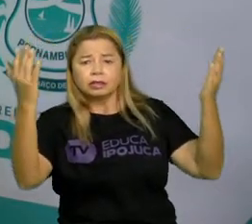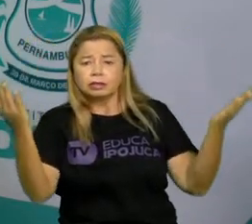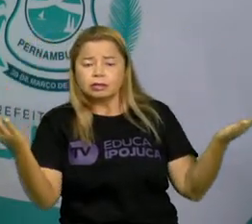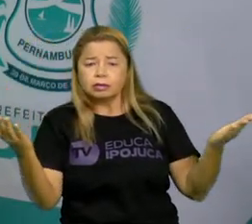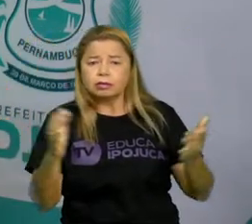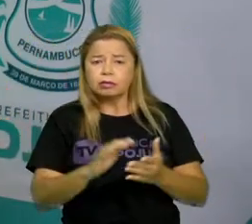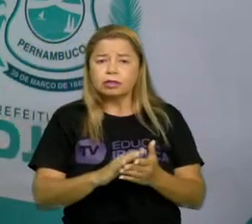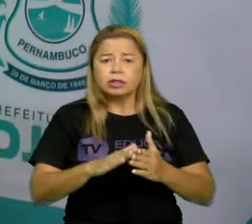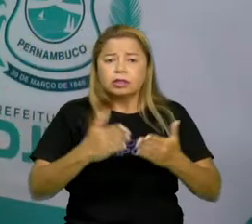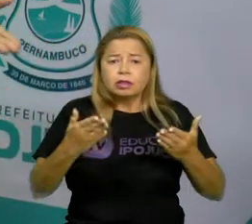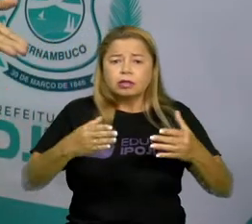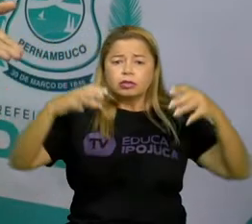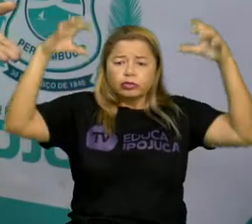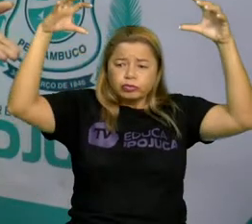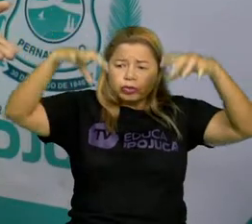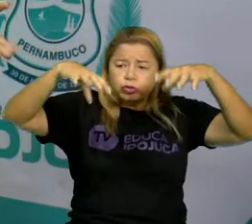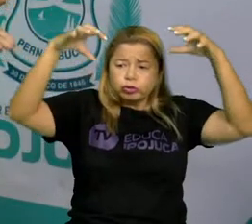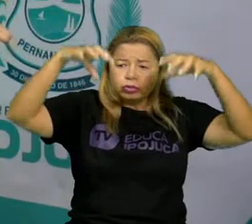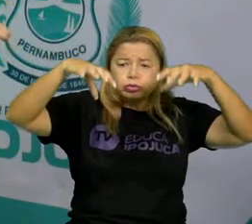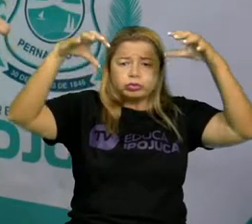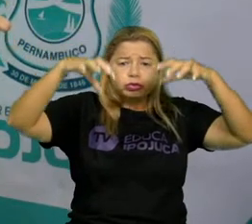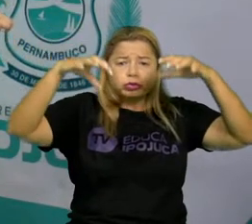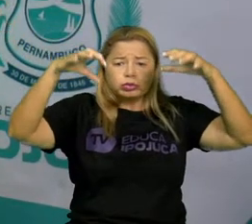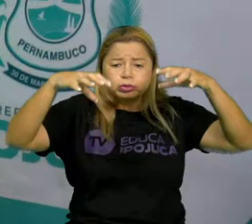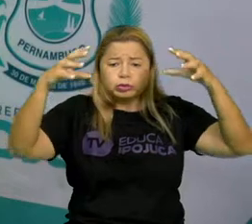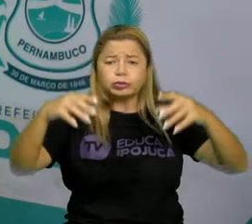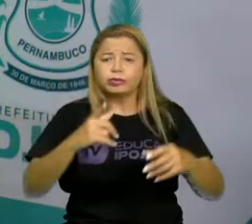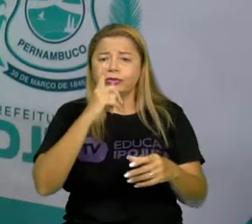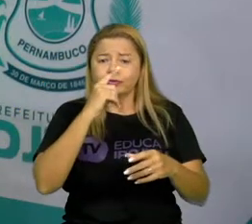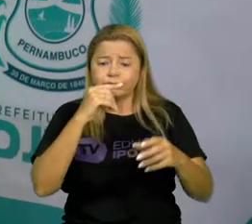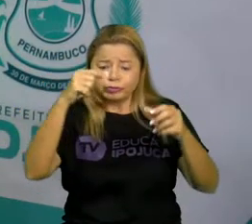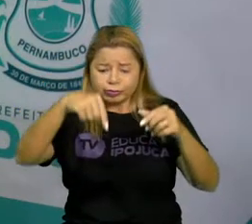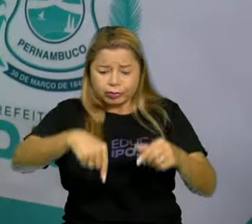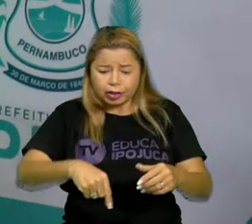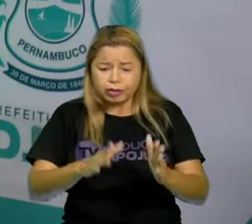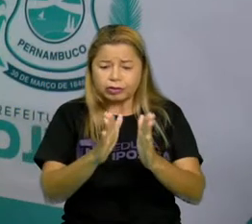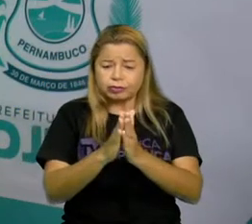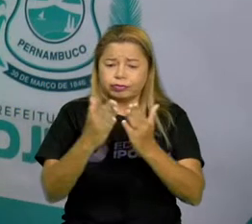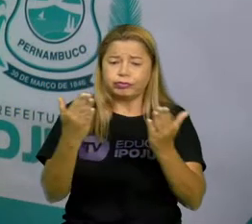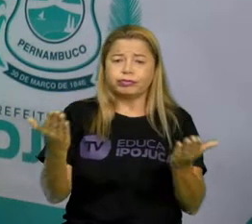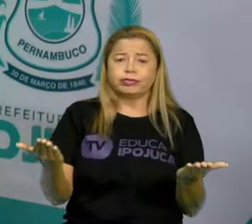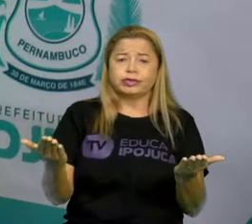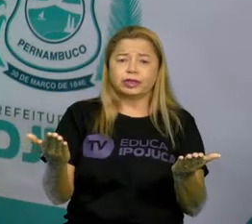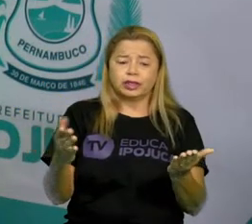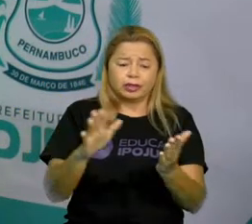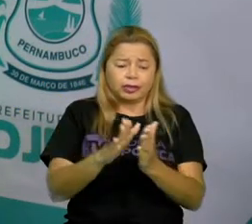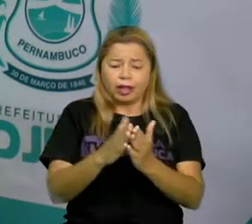Quando chover, vai molhar a cama. Vai molhar os livros. Não é isso?